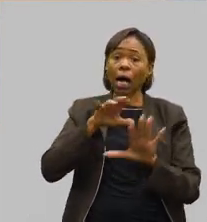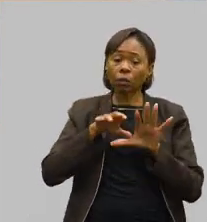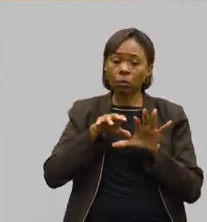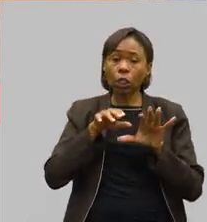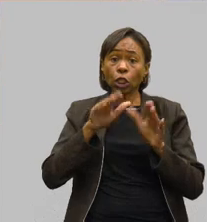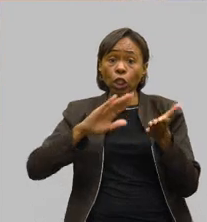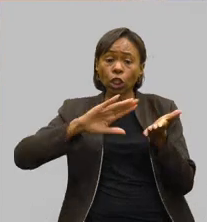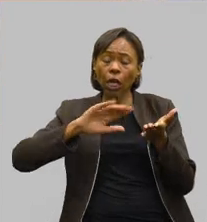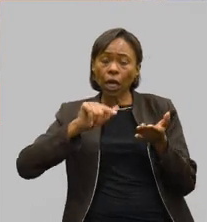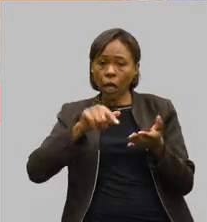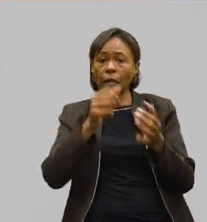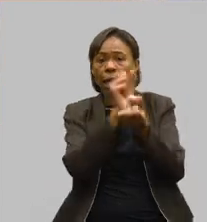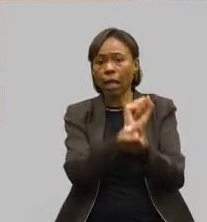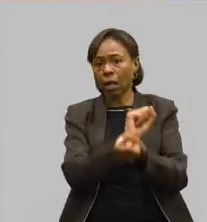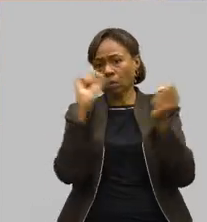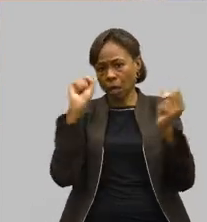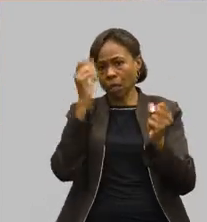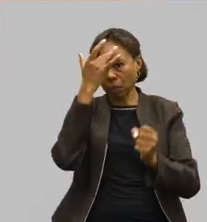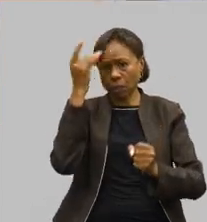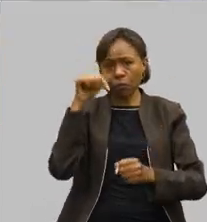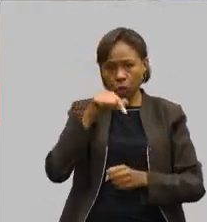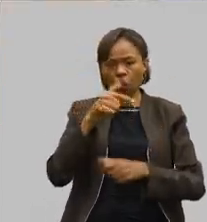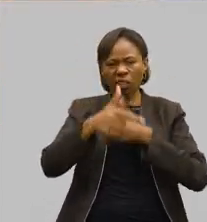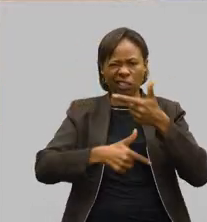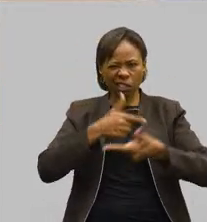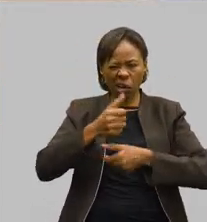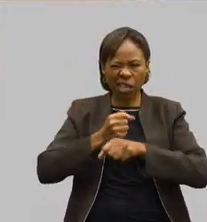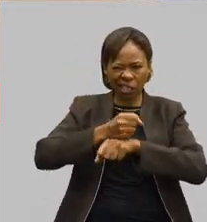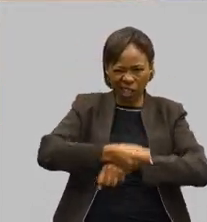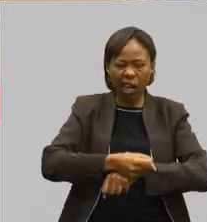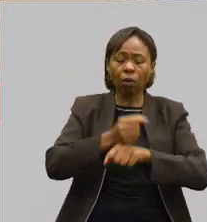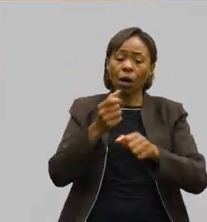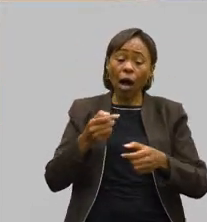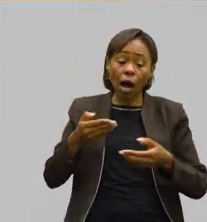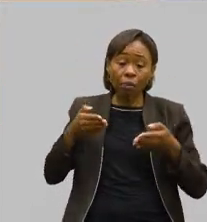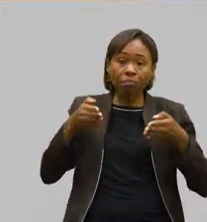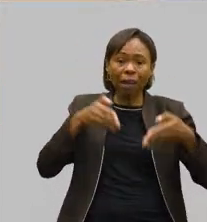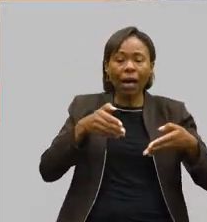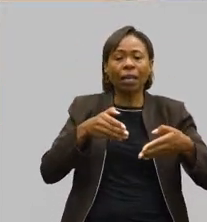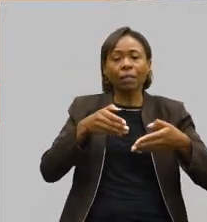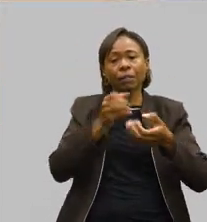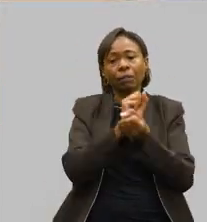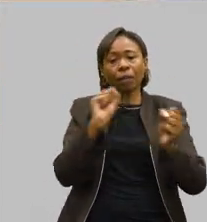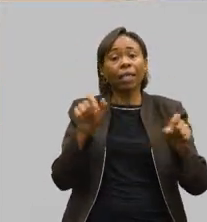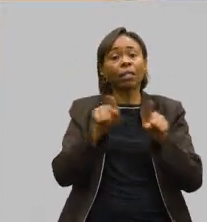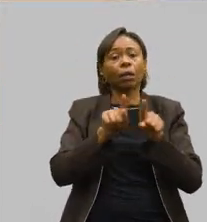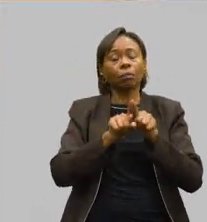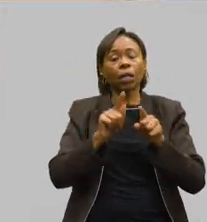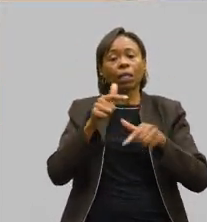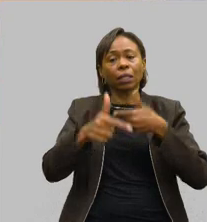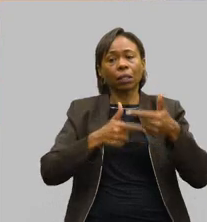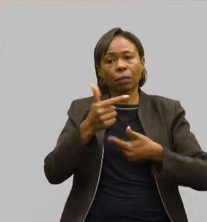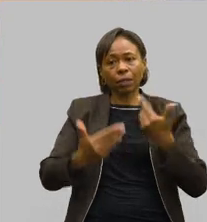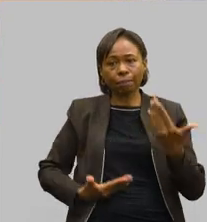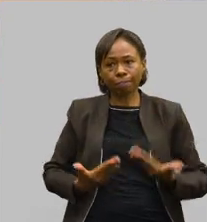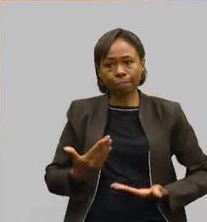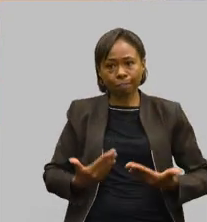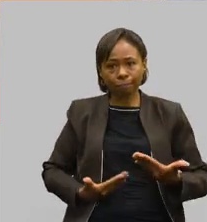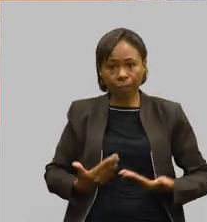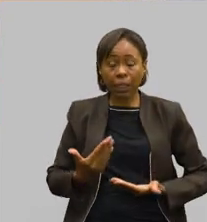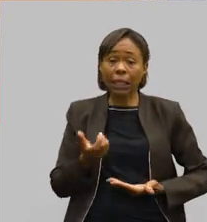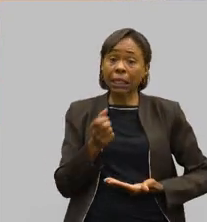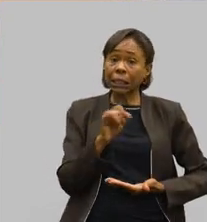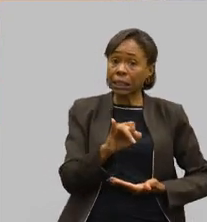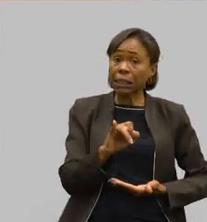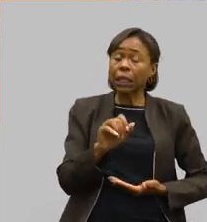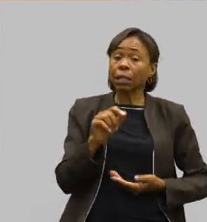de trabalho escravo, inclusive relacionadas também ao trabalho doméstico aqui, que foi citado, quando necessário